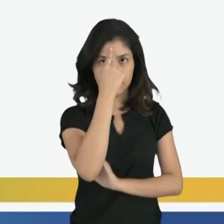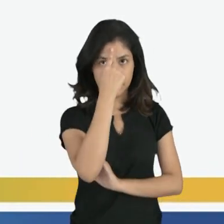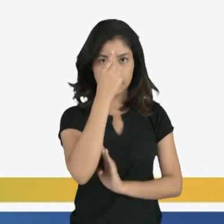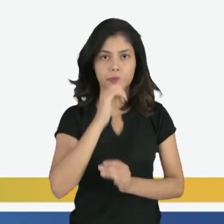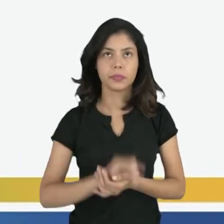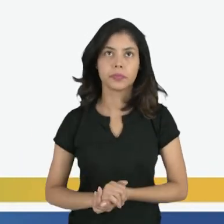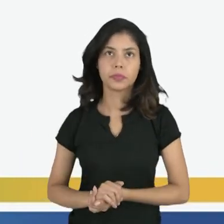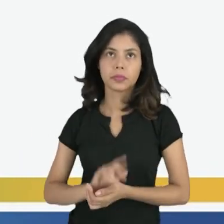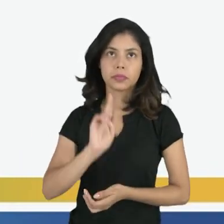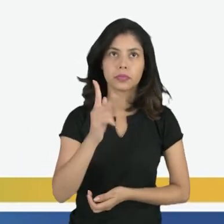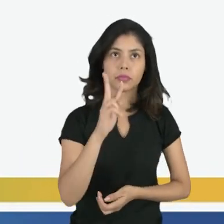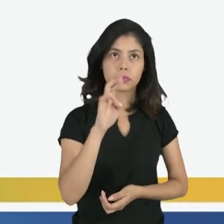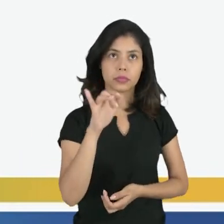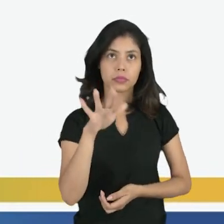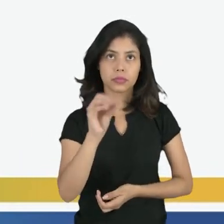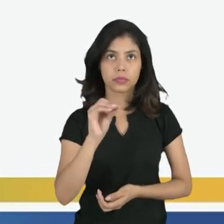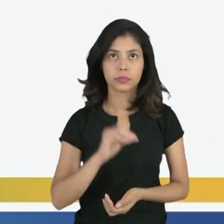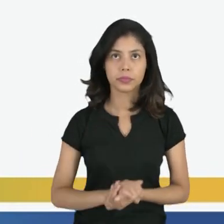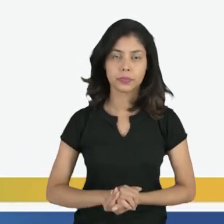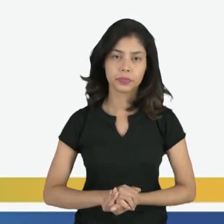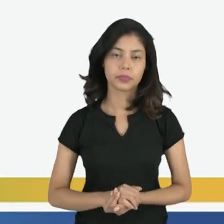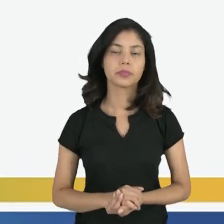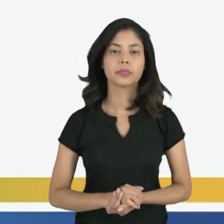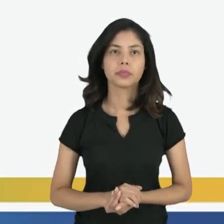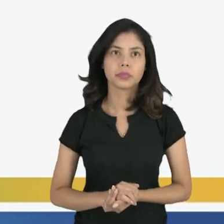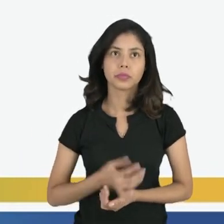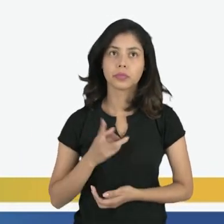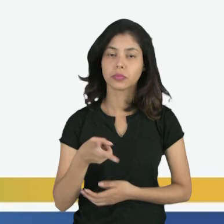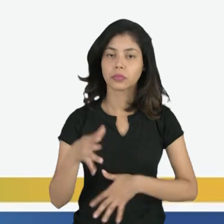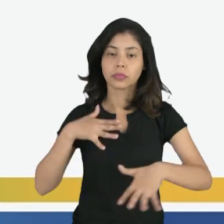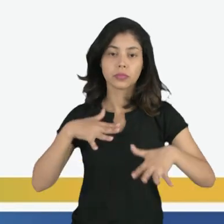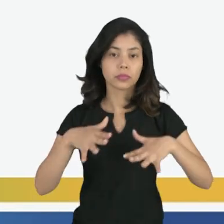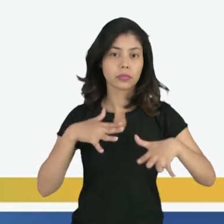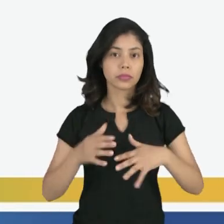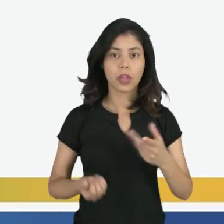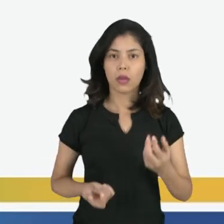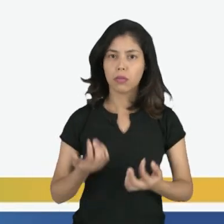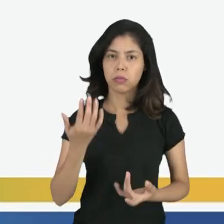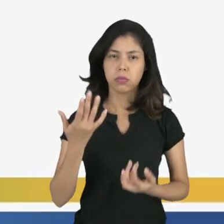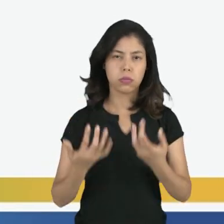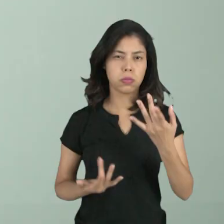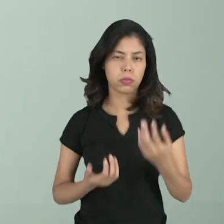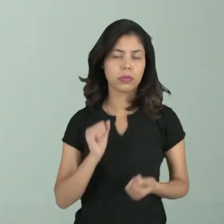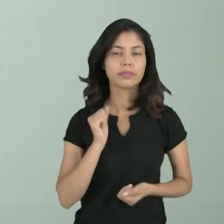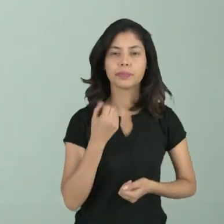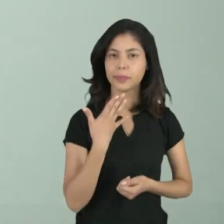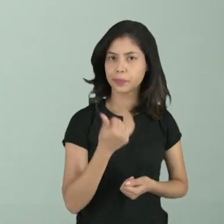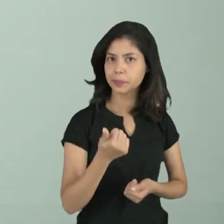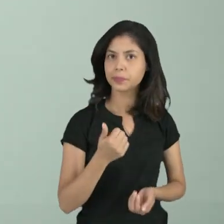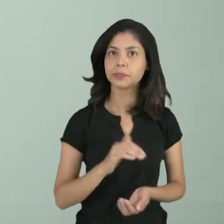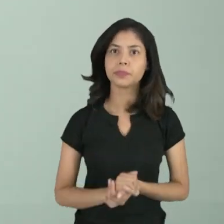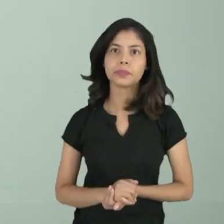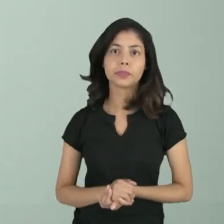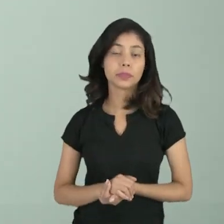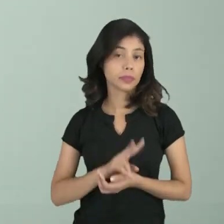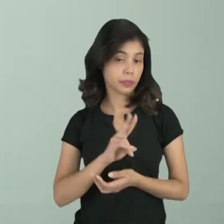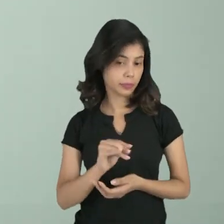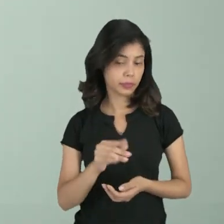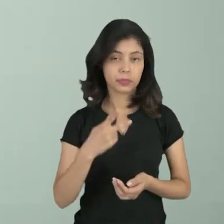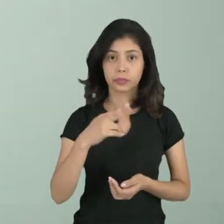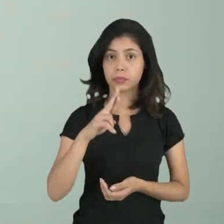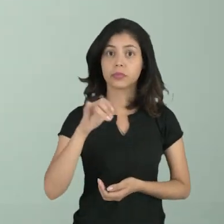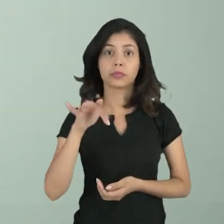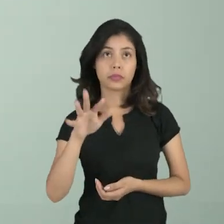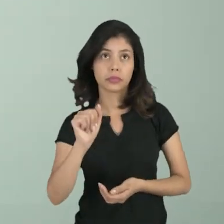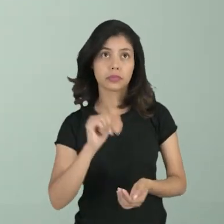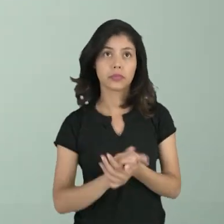do devir de Heráclito? Está em constante movimento. É o fogo, tá bom, pessoal? Ele é o profeta